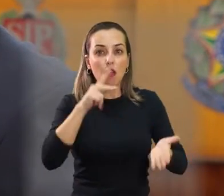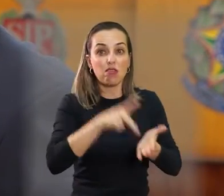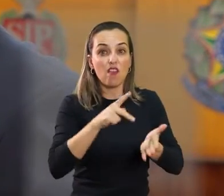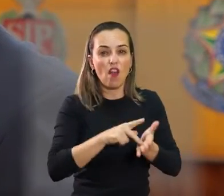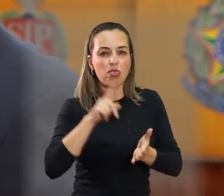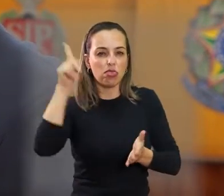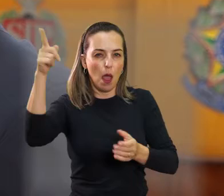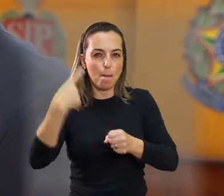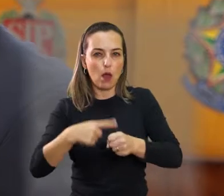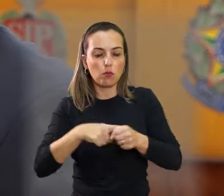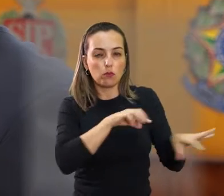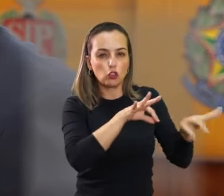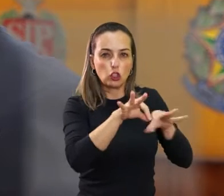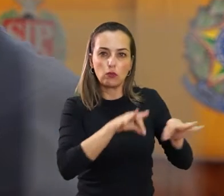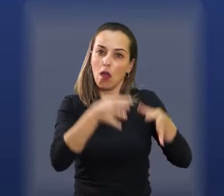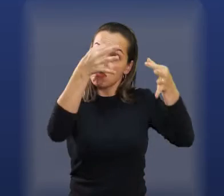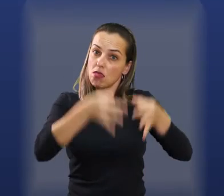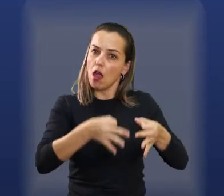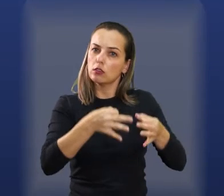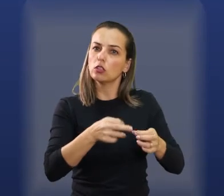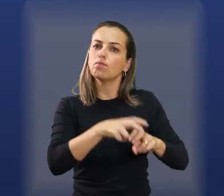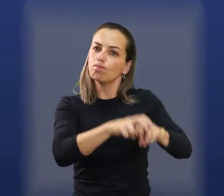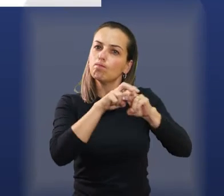um exemplo para ser seguido.